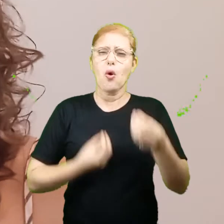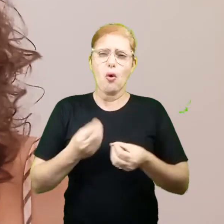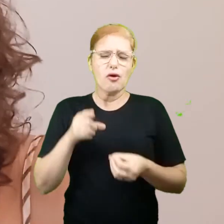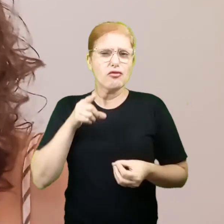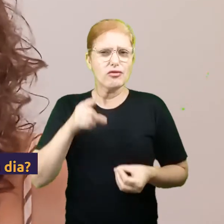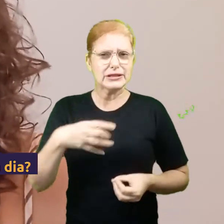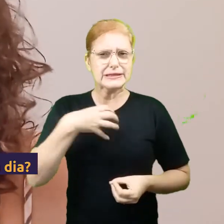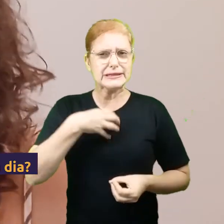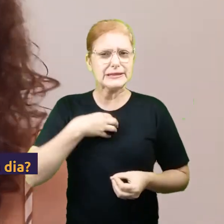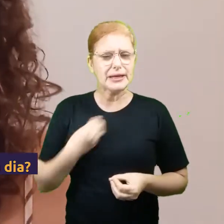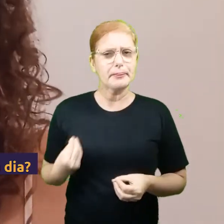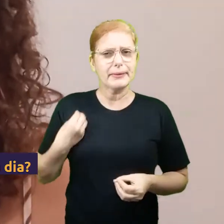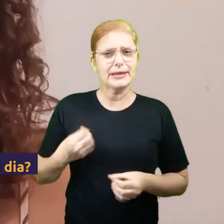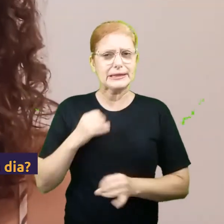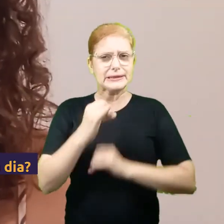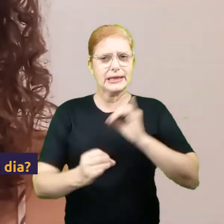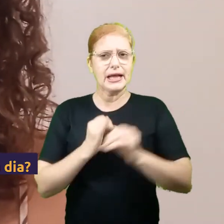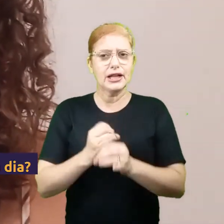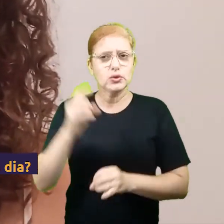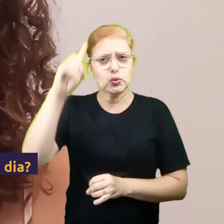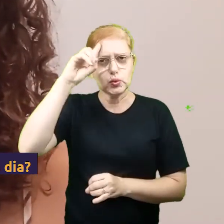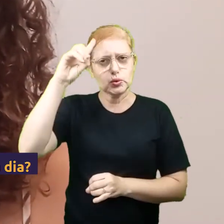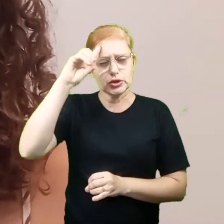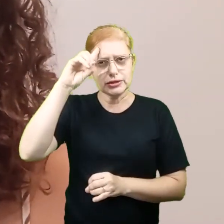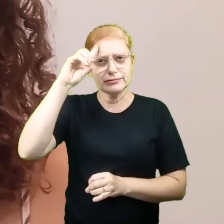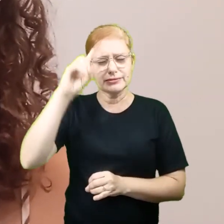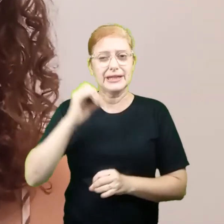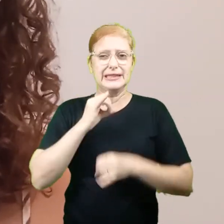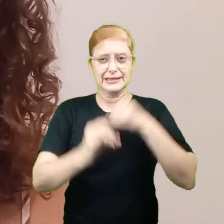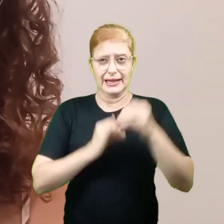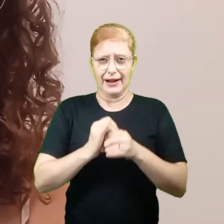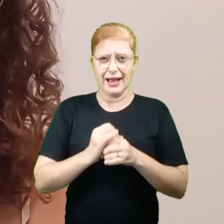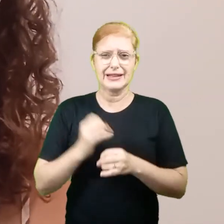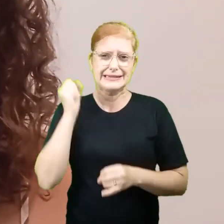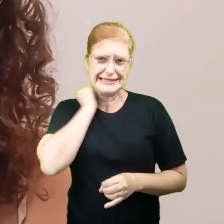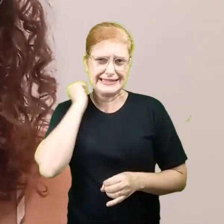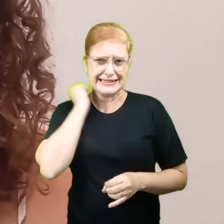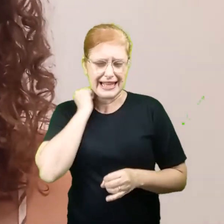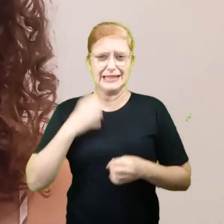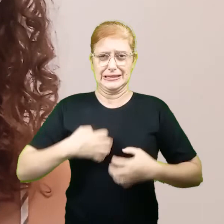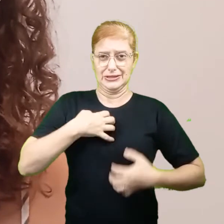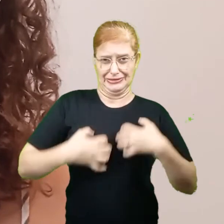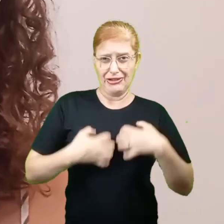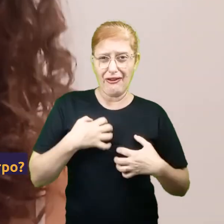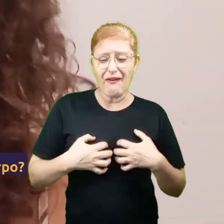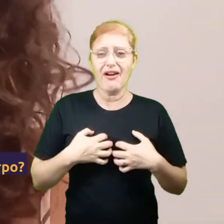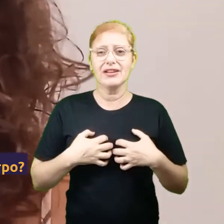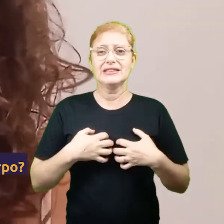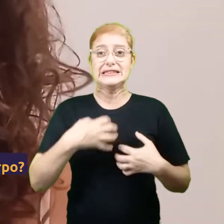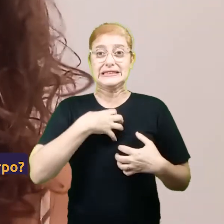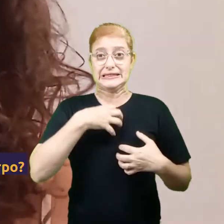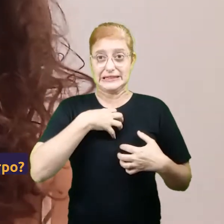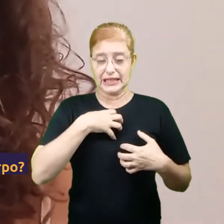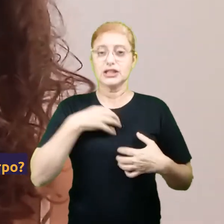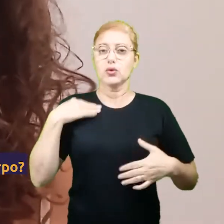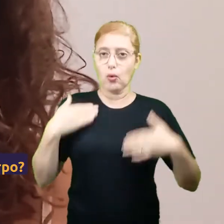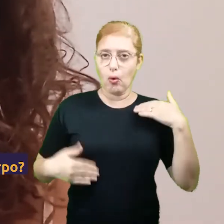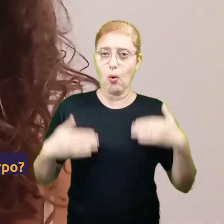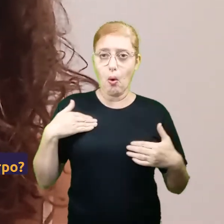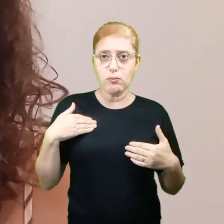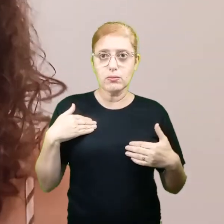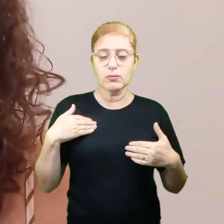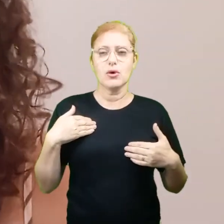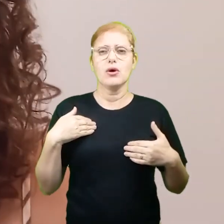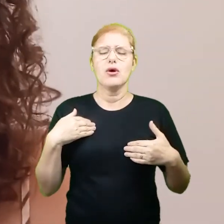Como você se sente com a presença da internet no seu dia a dia? A internet te estressa? Te deixa ansiosa? Você sente os efeitos disso no seu